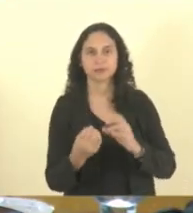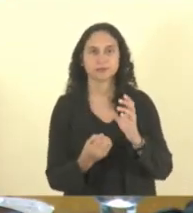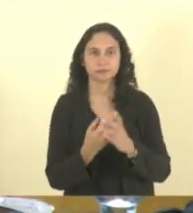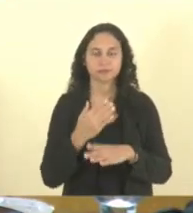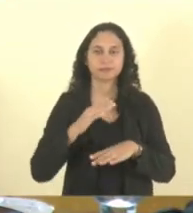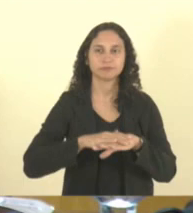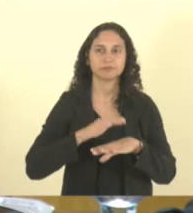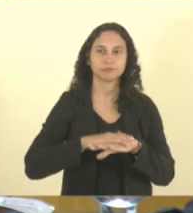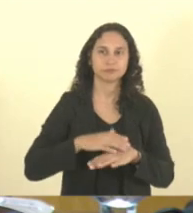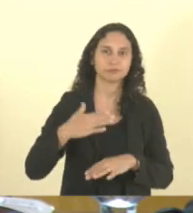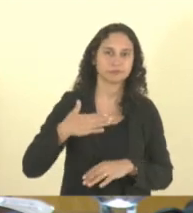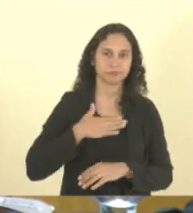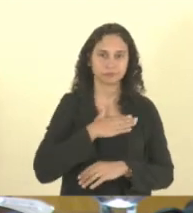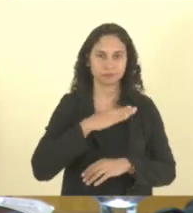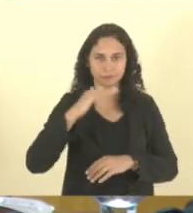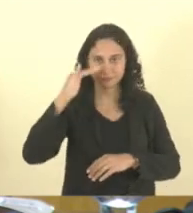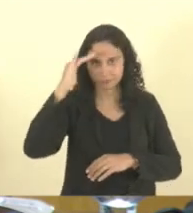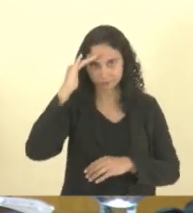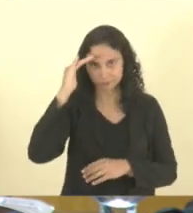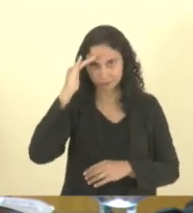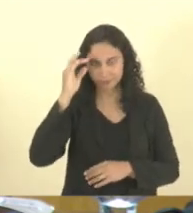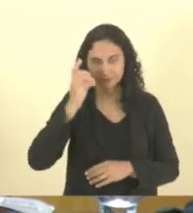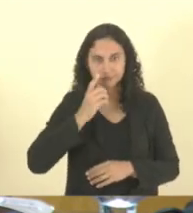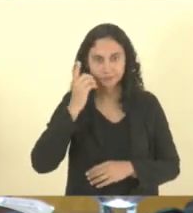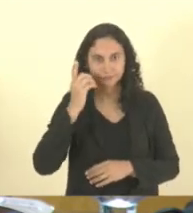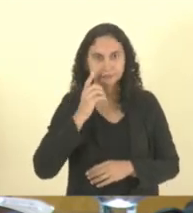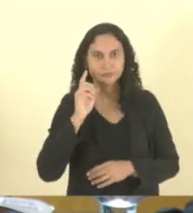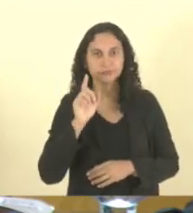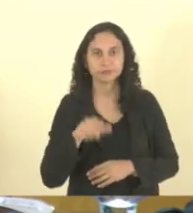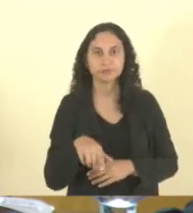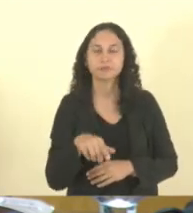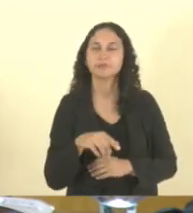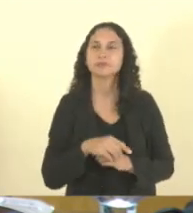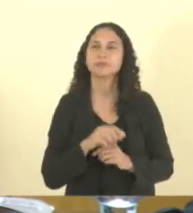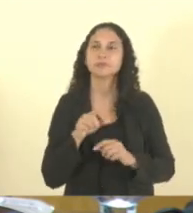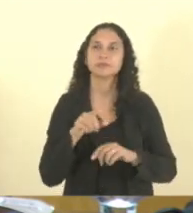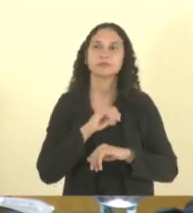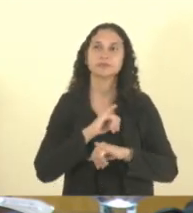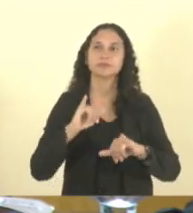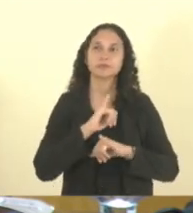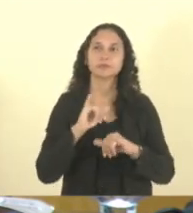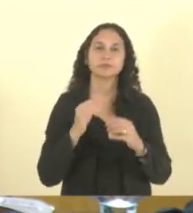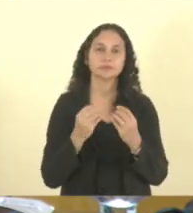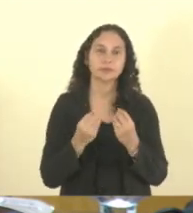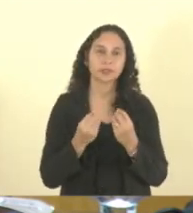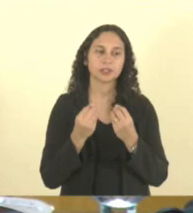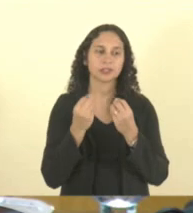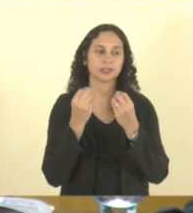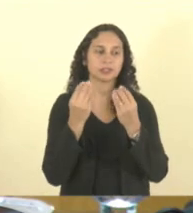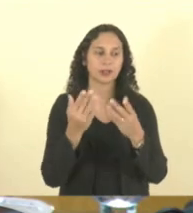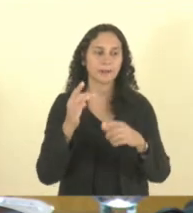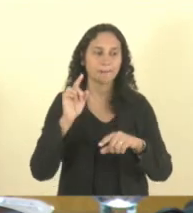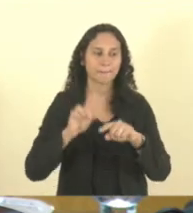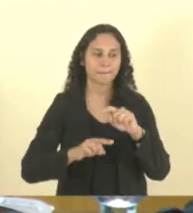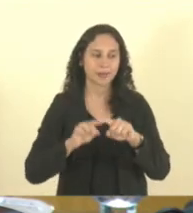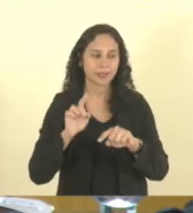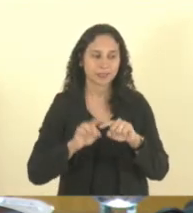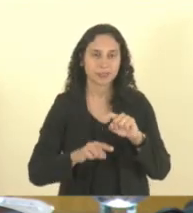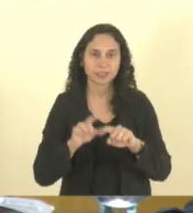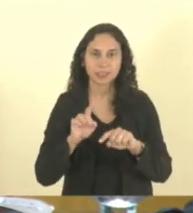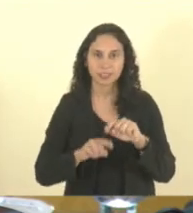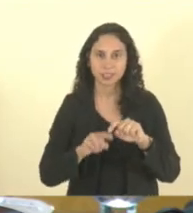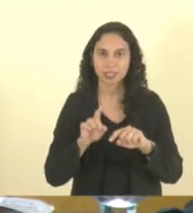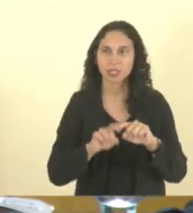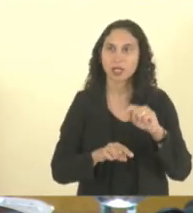Elton, Relatoria do Deputado de Assunção, Projeto de Lei do Deputado Coronel, que dispõe sobre a doação de produtos apreendidos nos termos